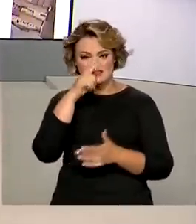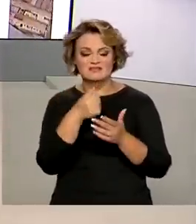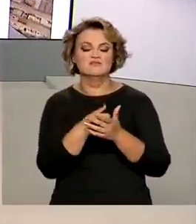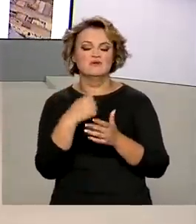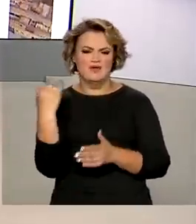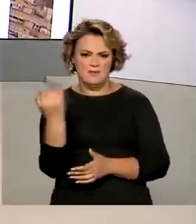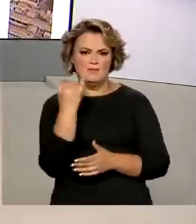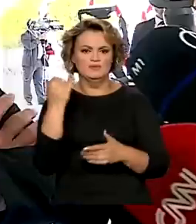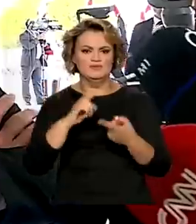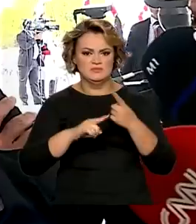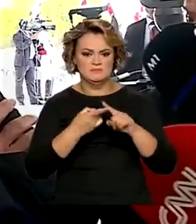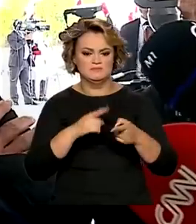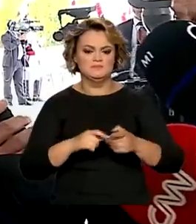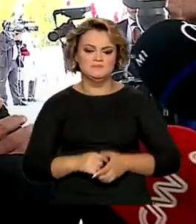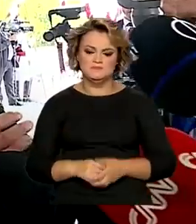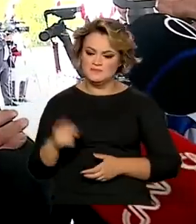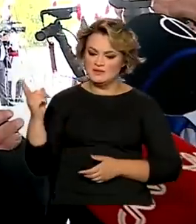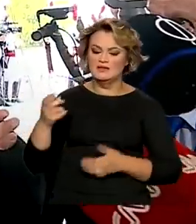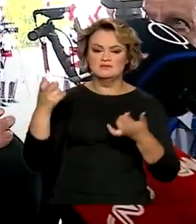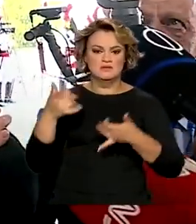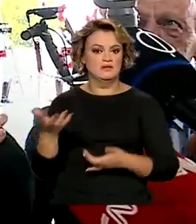necessária. O